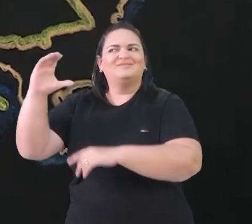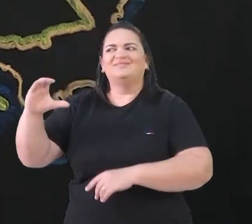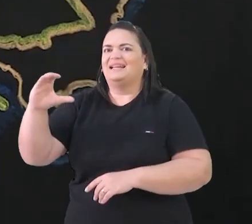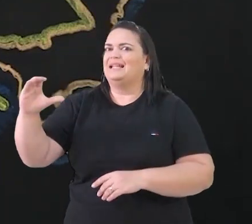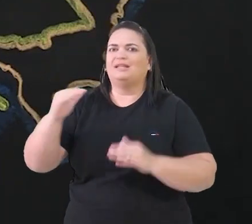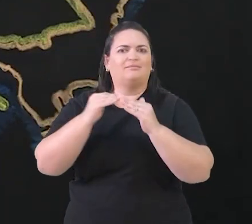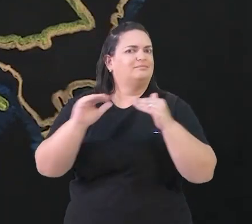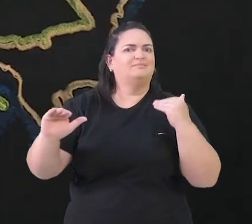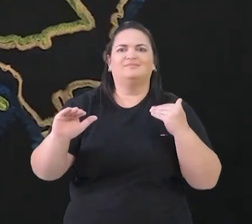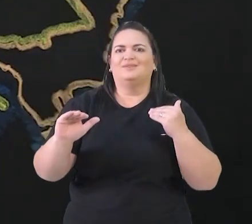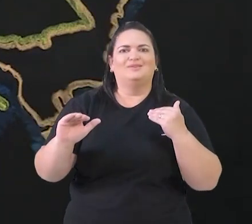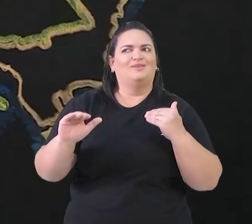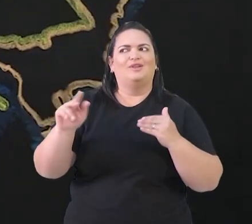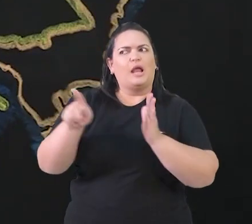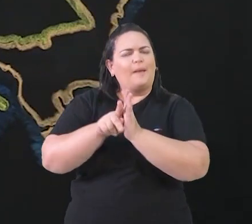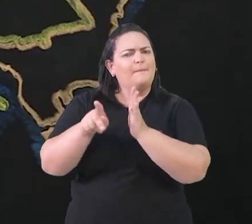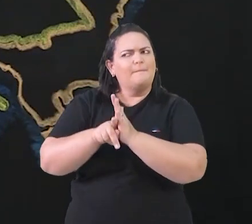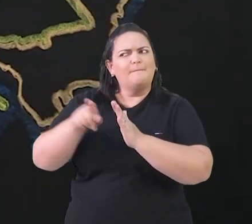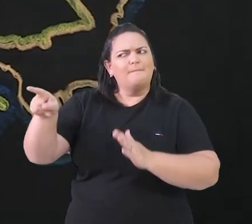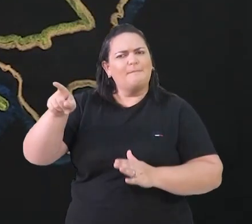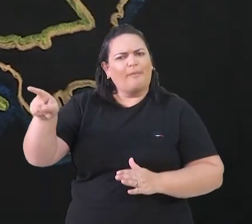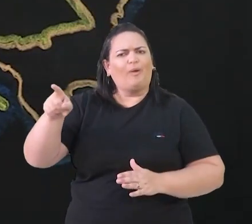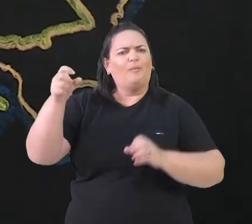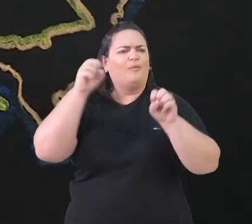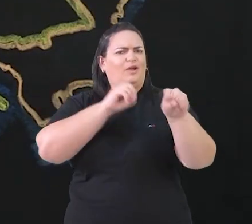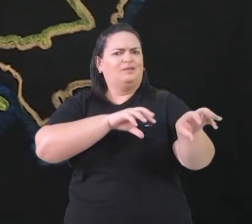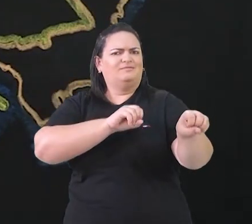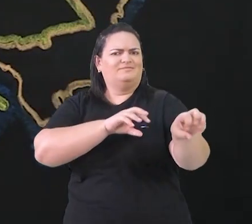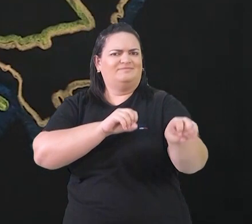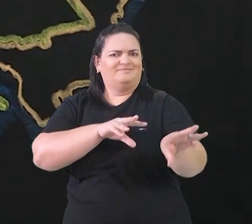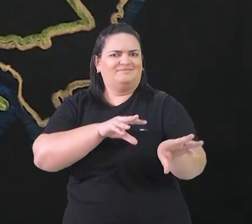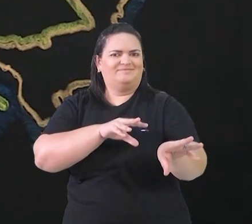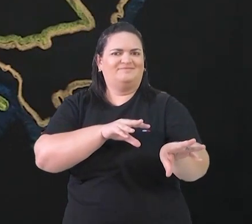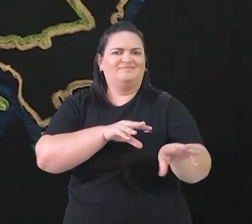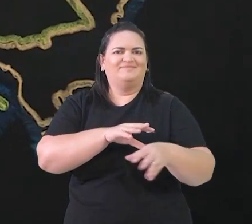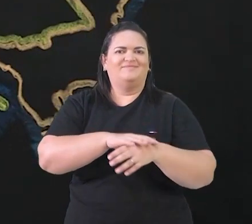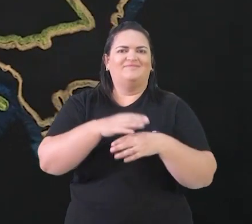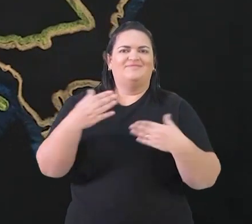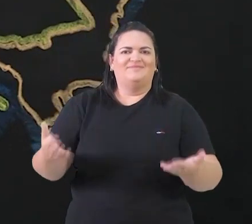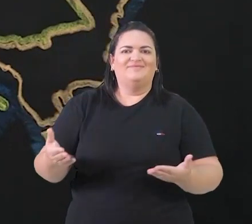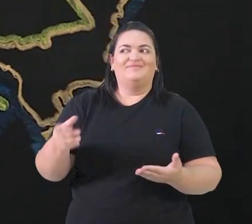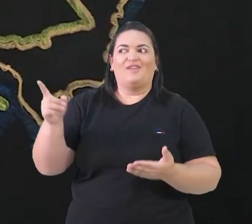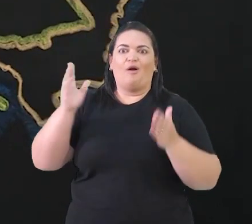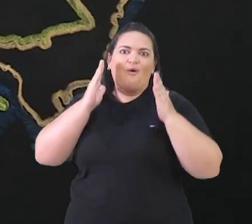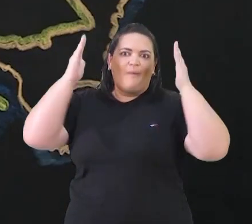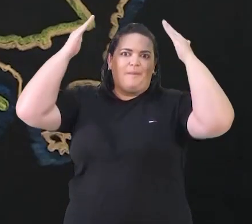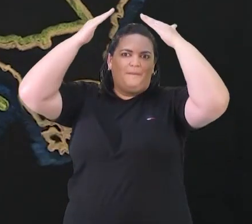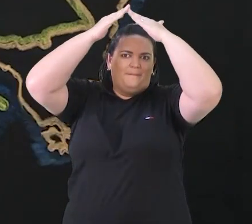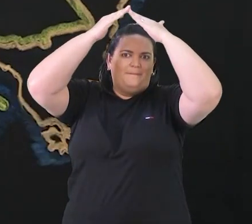Igreja Católica que dava a interpretação que devia ser a correta dos textos, que normalmente era feita pelo Papa.